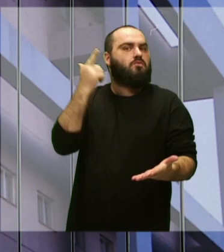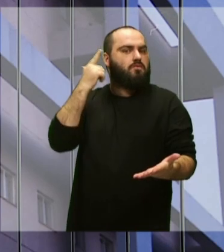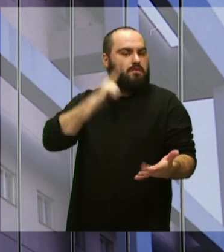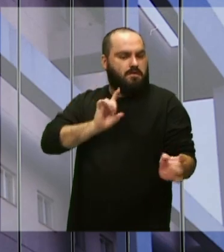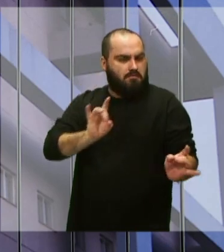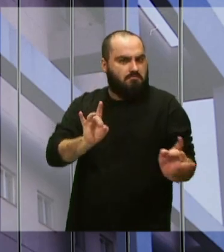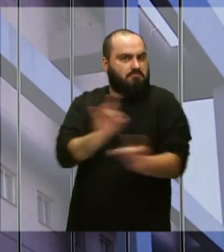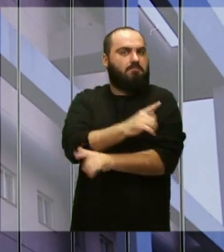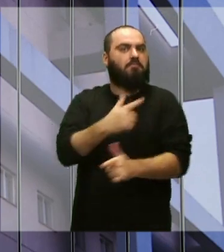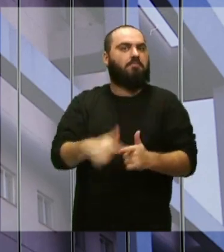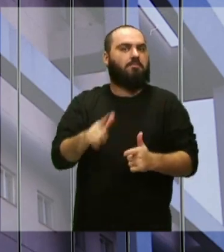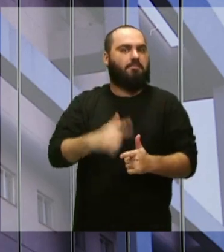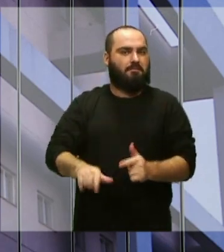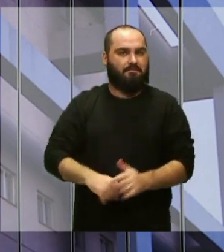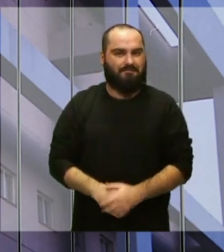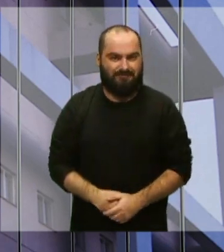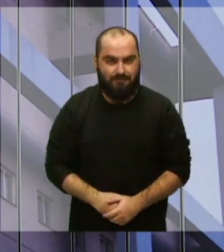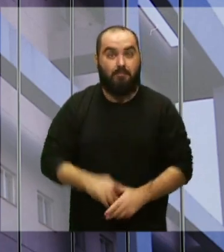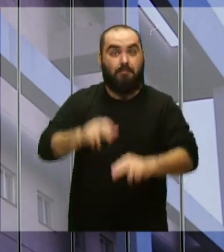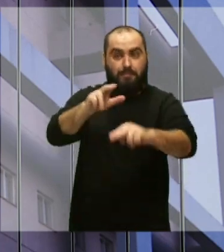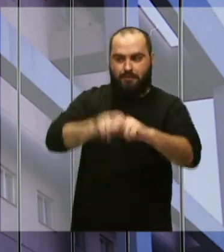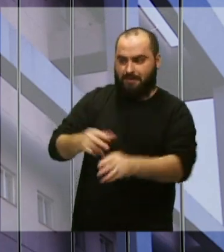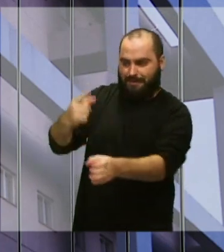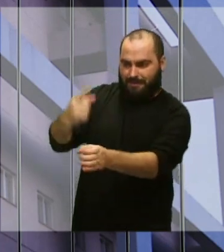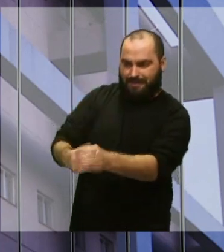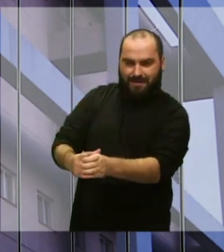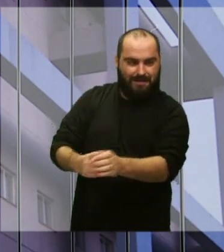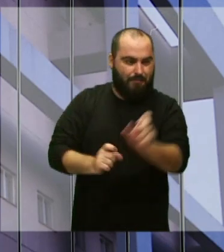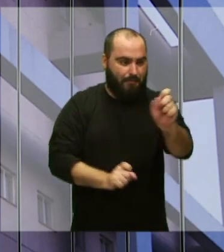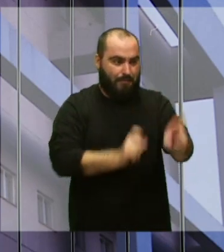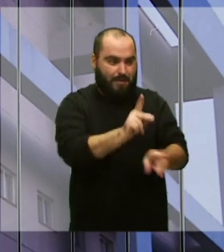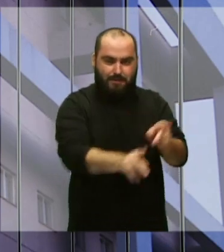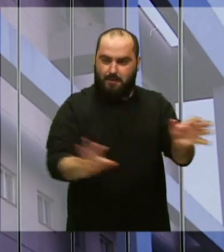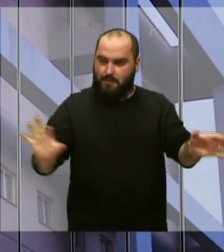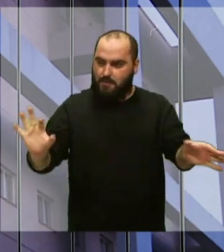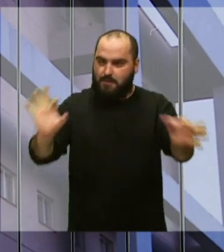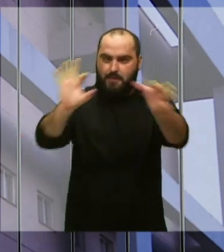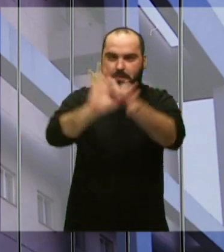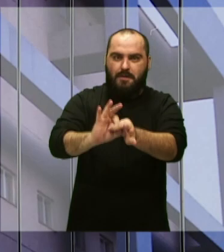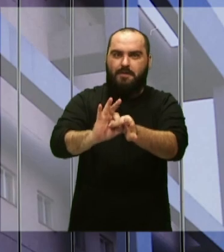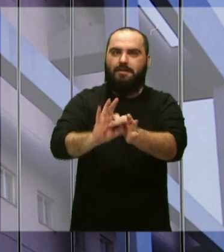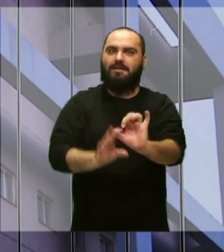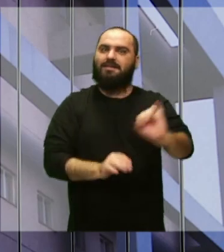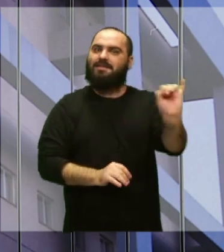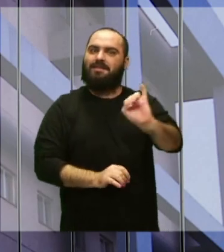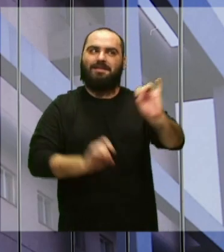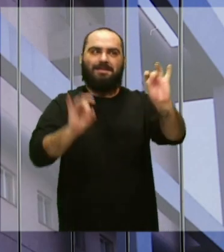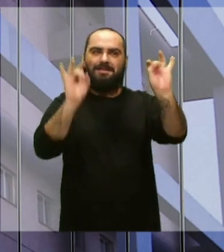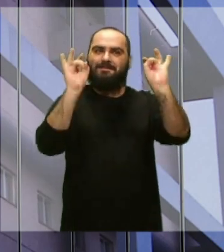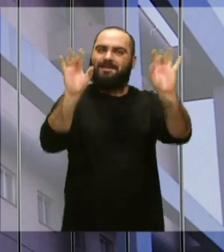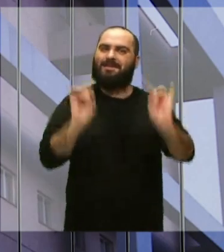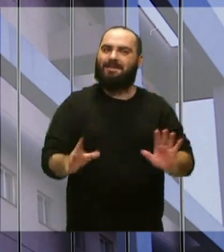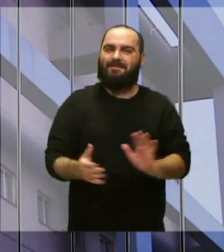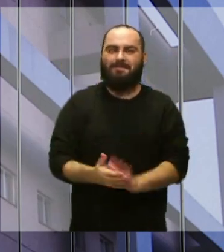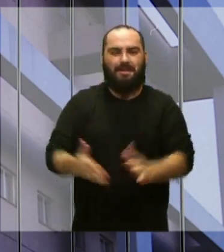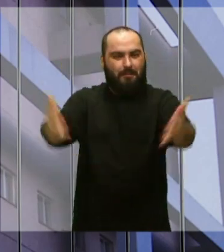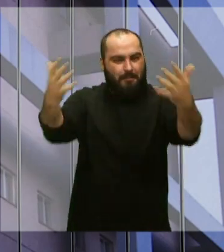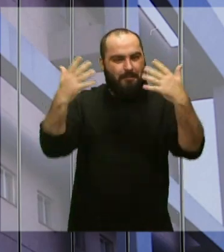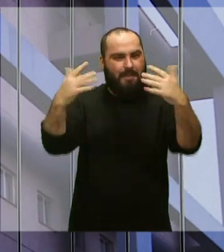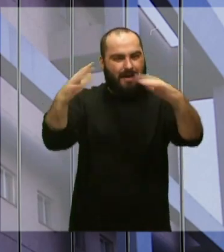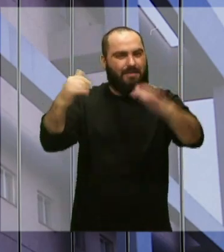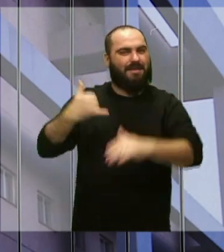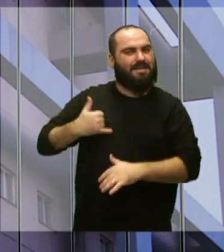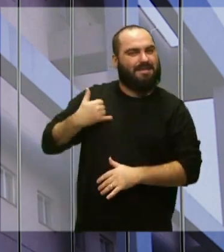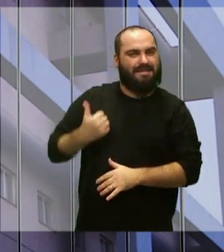desafio. E é exatamente essa união de cidade e de pessoas que faz Itajaí ser tão especial. Parabéns minha